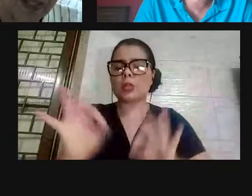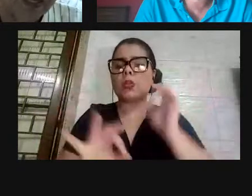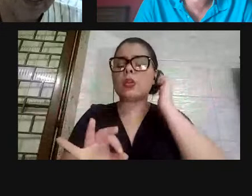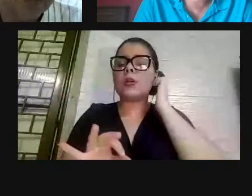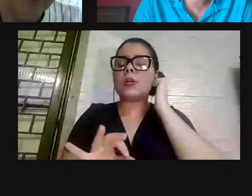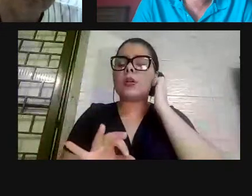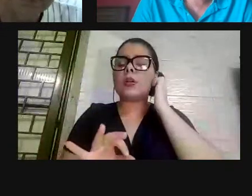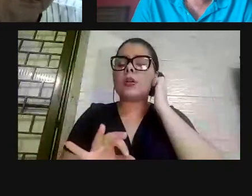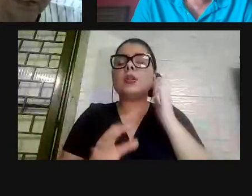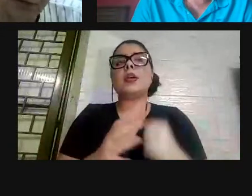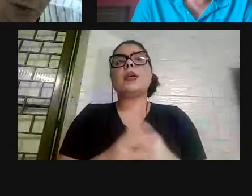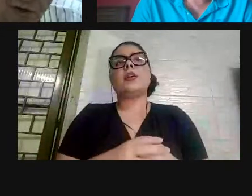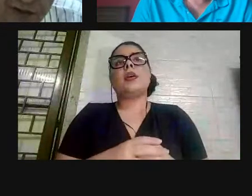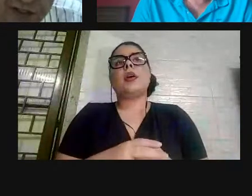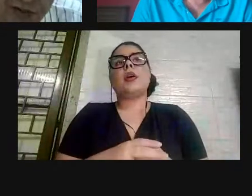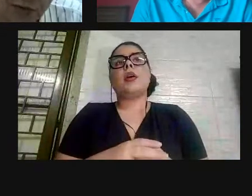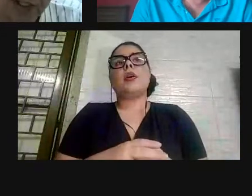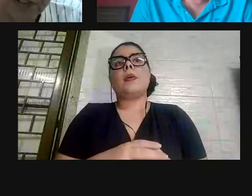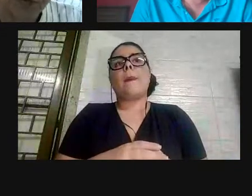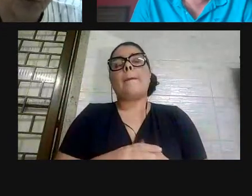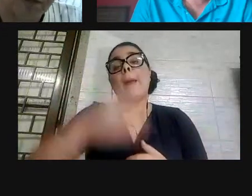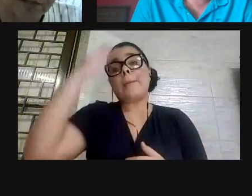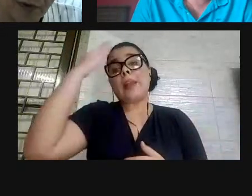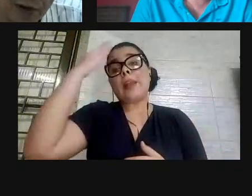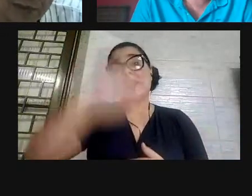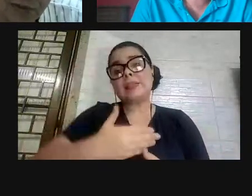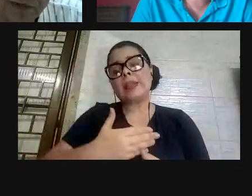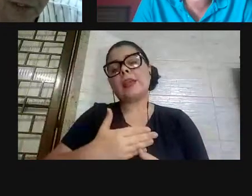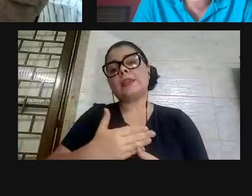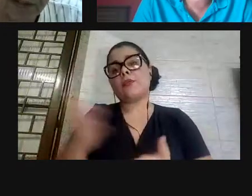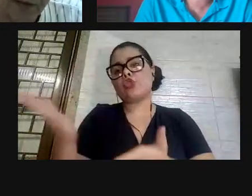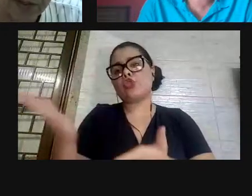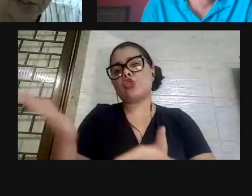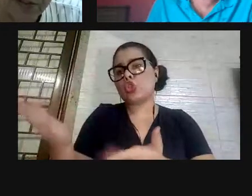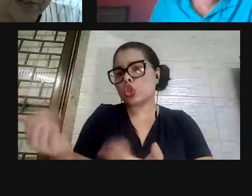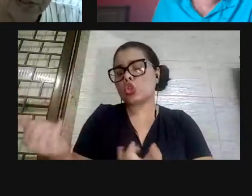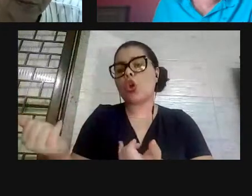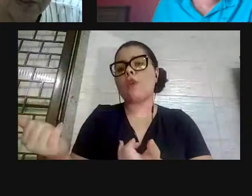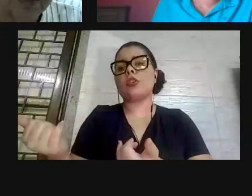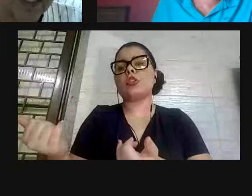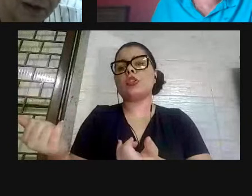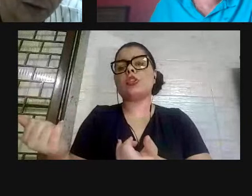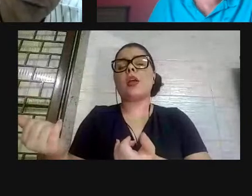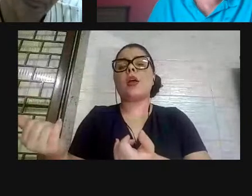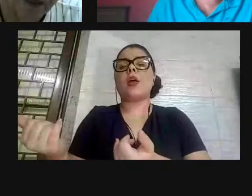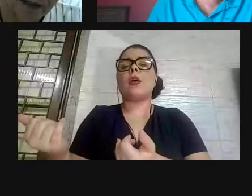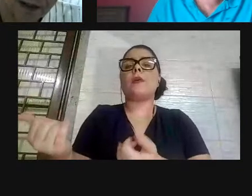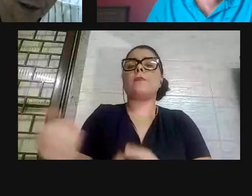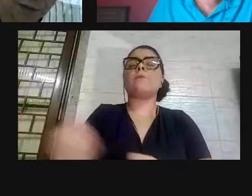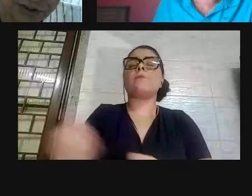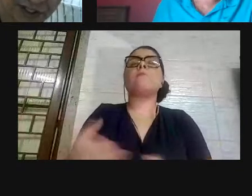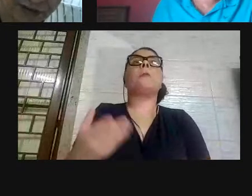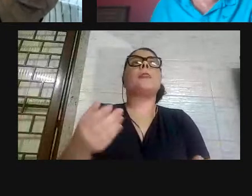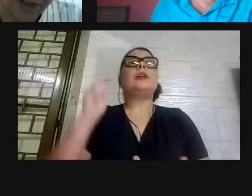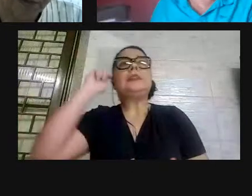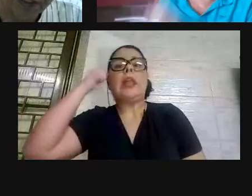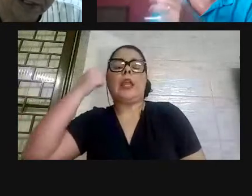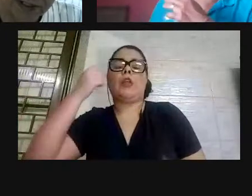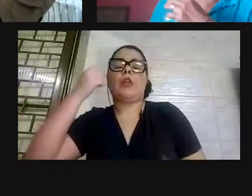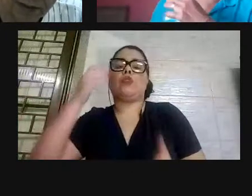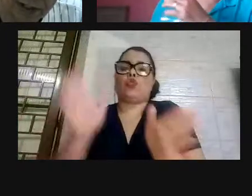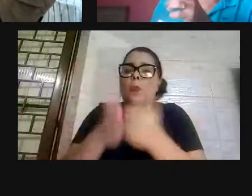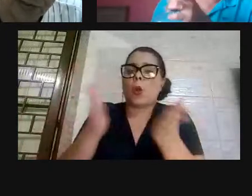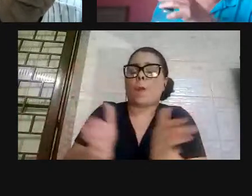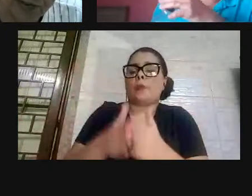educação, a presença dos jovens que estão lá, são jovens pobres, jovens trabalhadores, na maioria são negros, o extrato